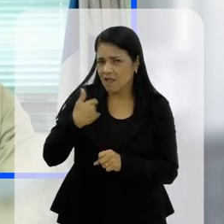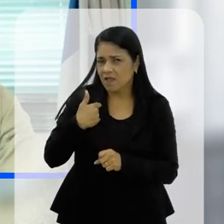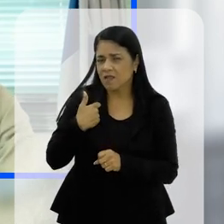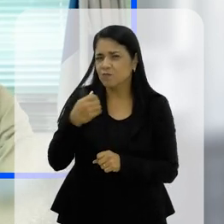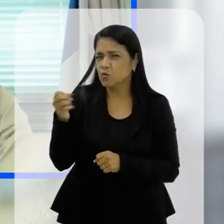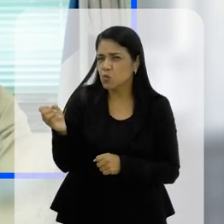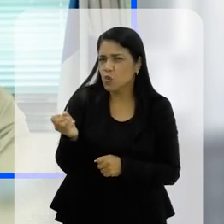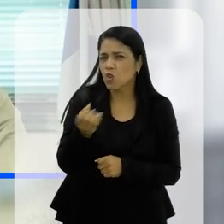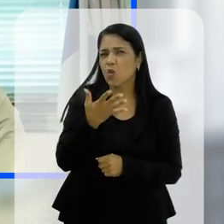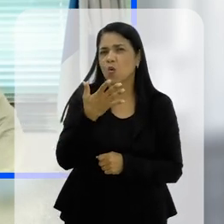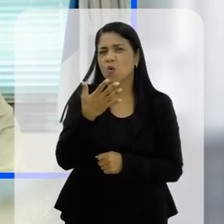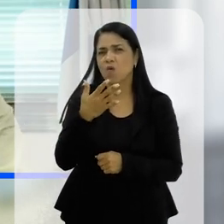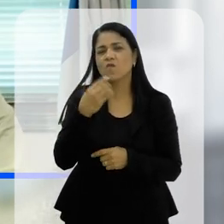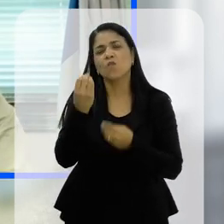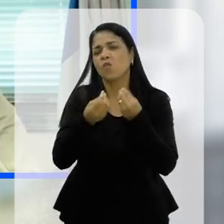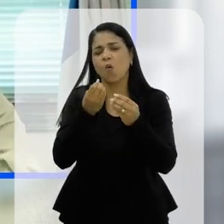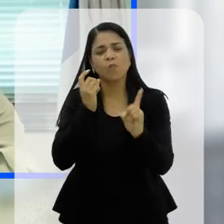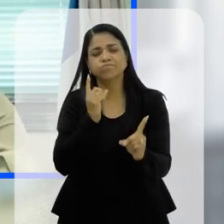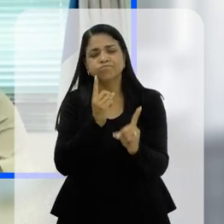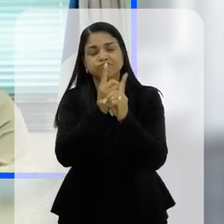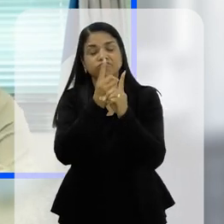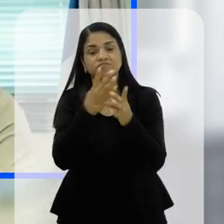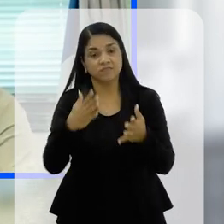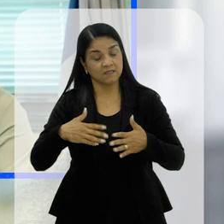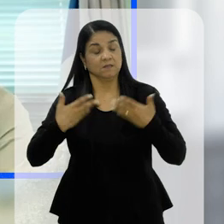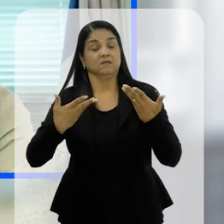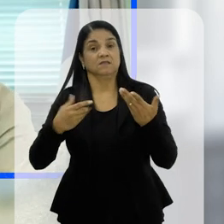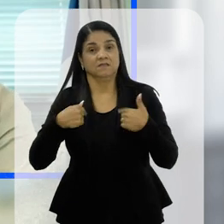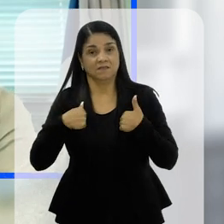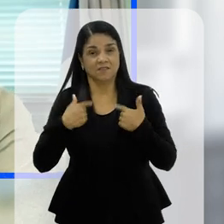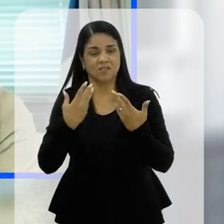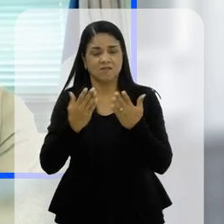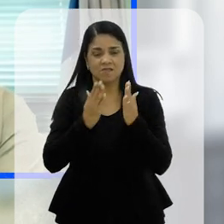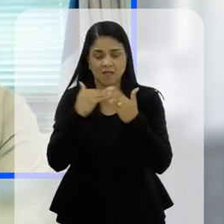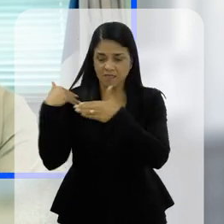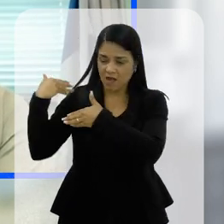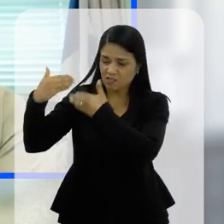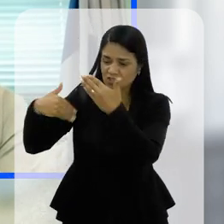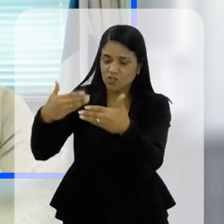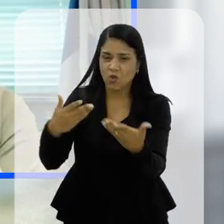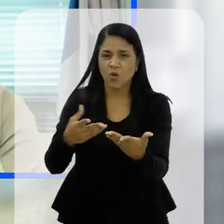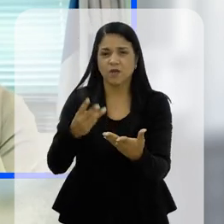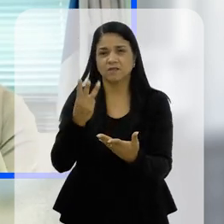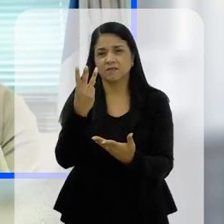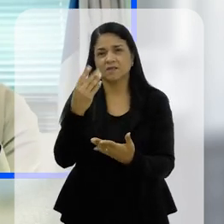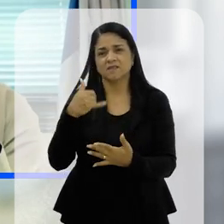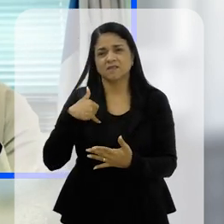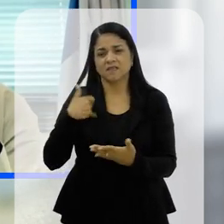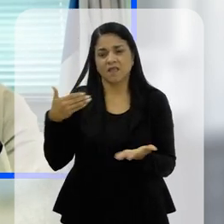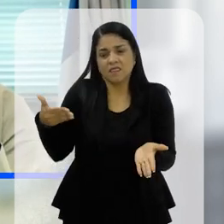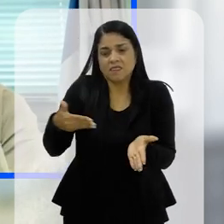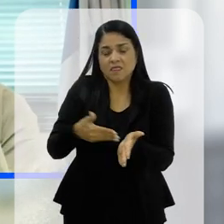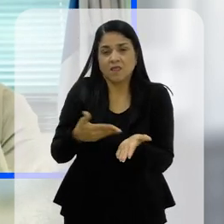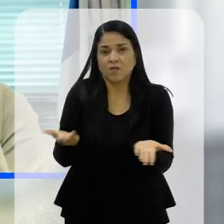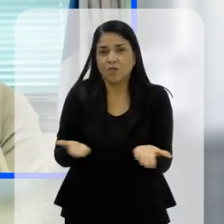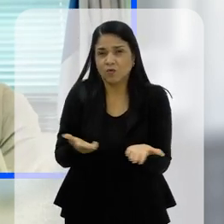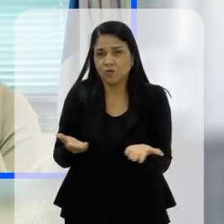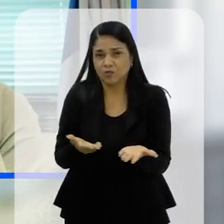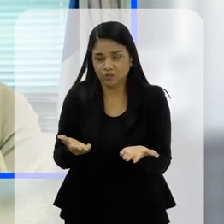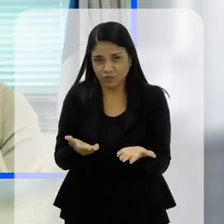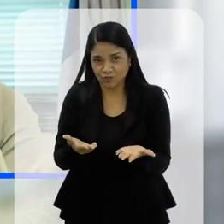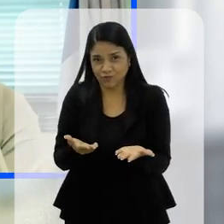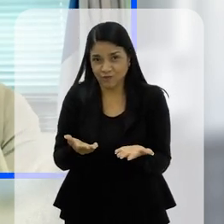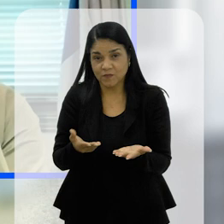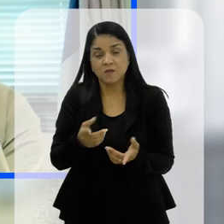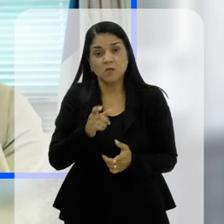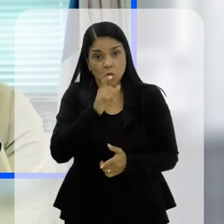receber esse diagnóstico, né, e aí essa trajetória de vocês, desde lá, quando ele tinha 3 anos de idade, que tudo era muito